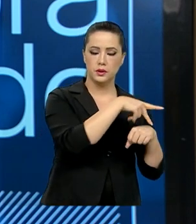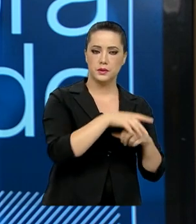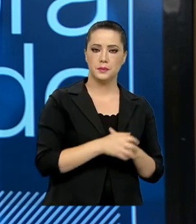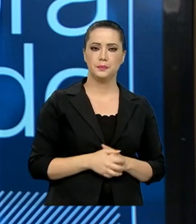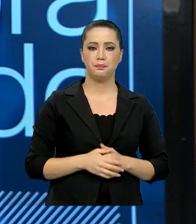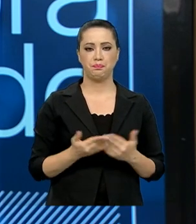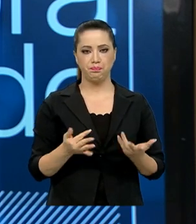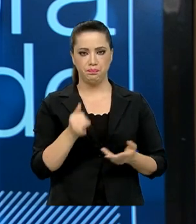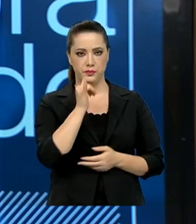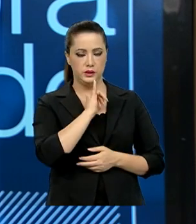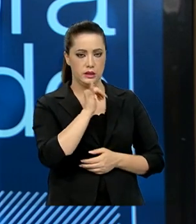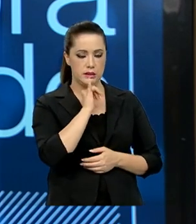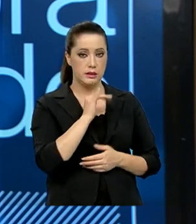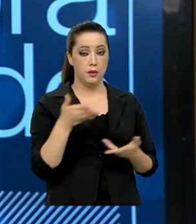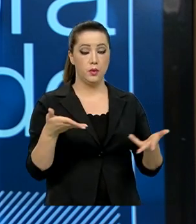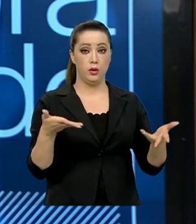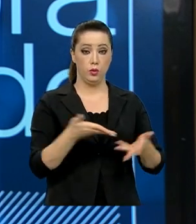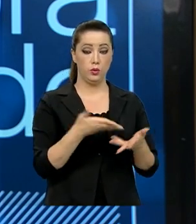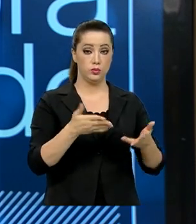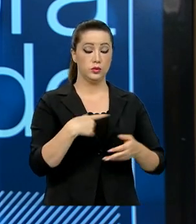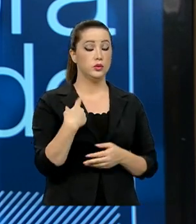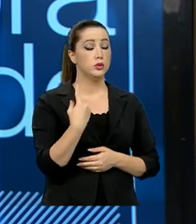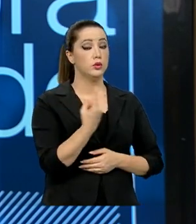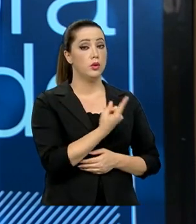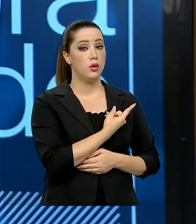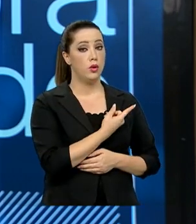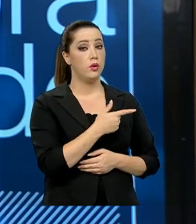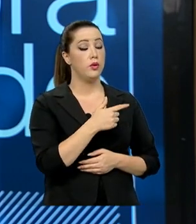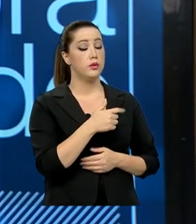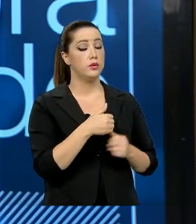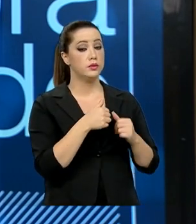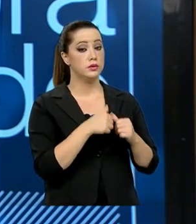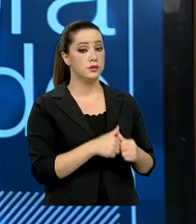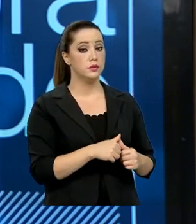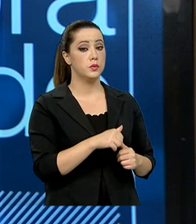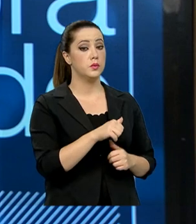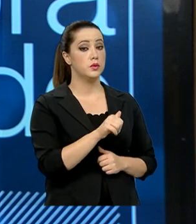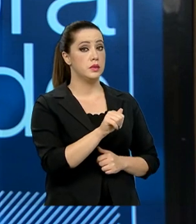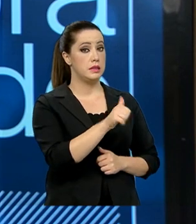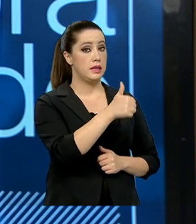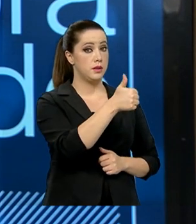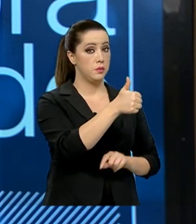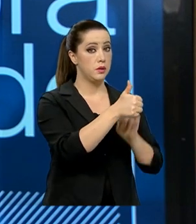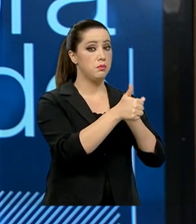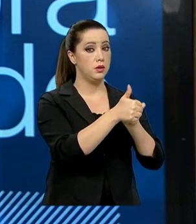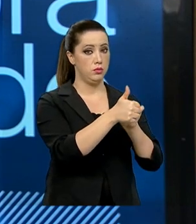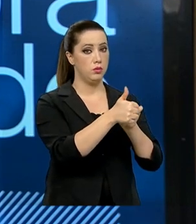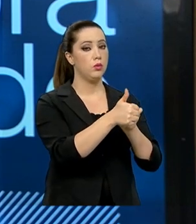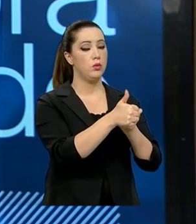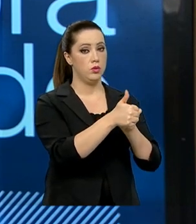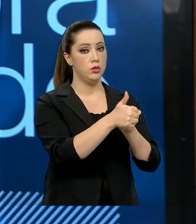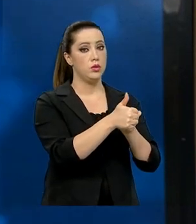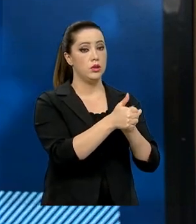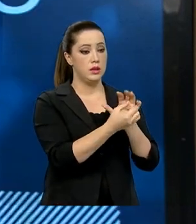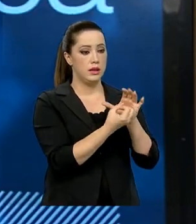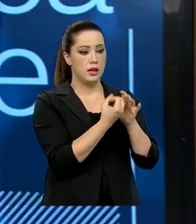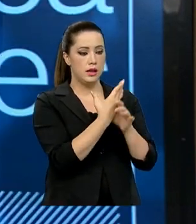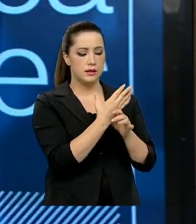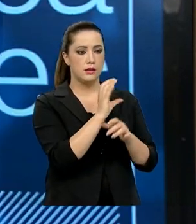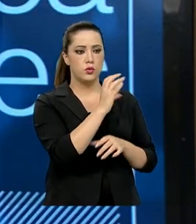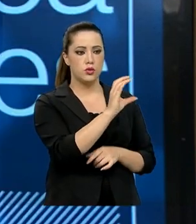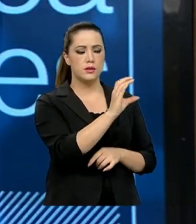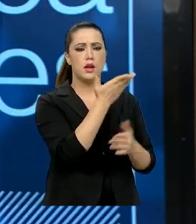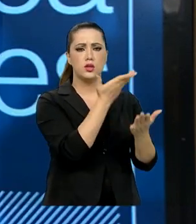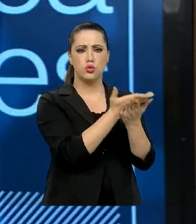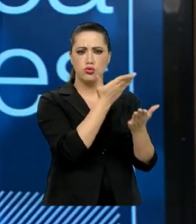Por exemplo, agora, nós colocamos o 11º lugar em termos de produção científica relativa à